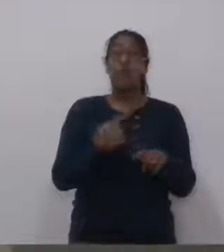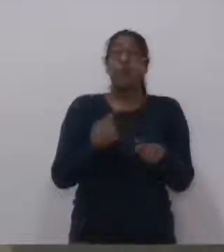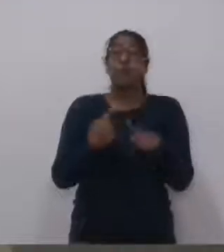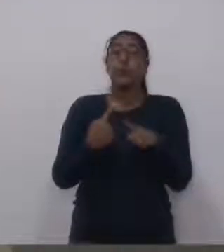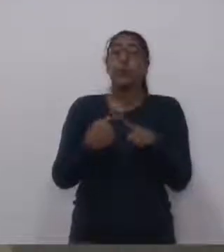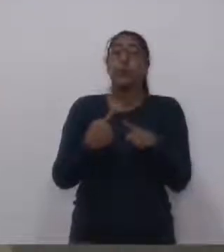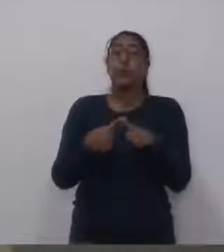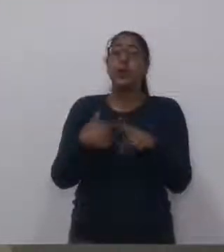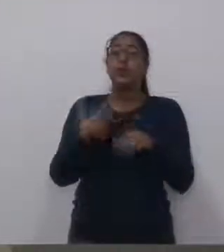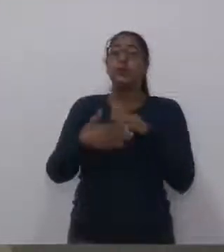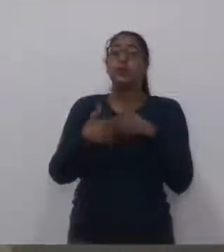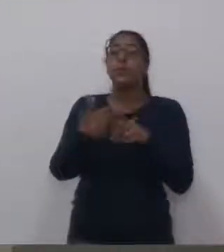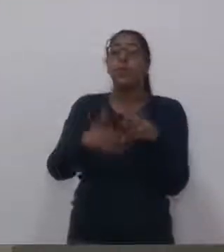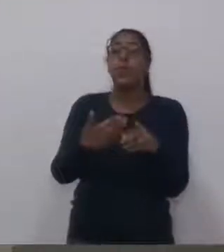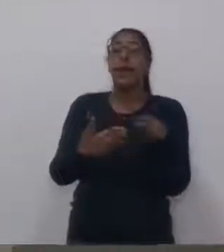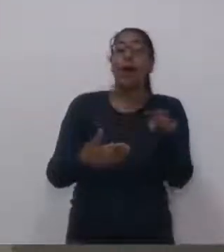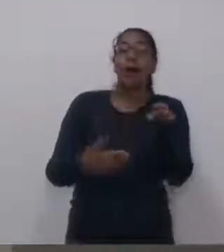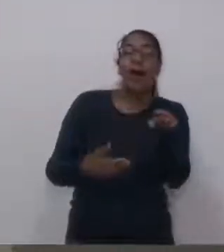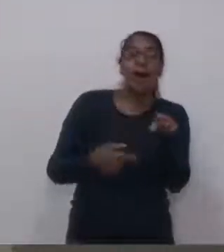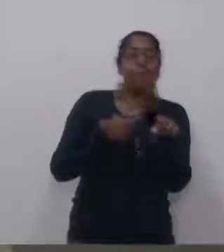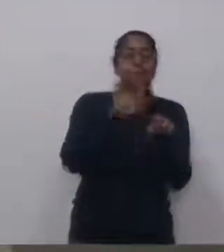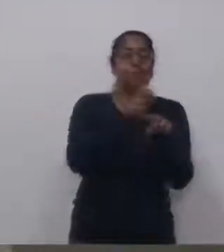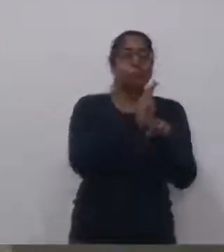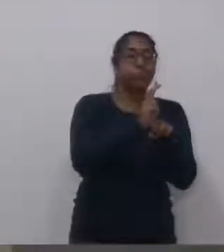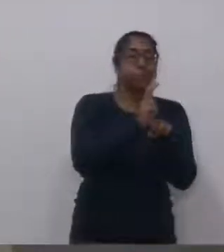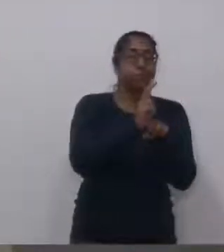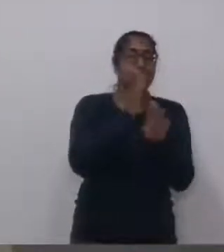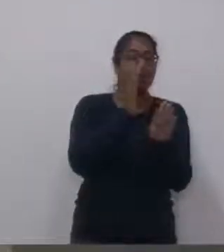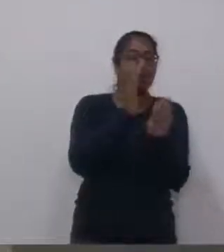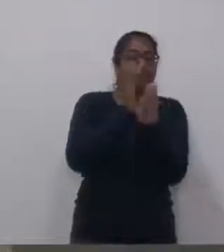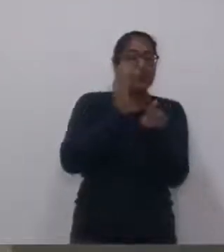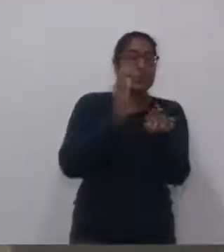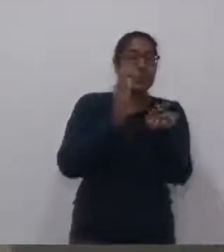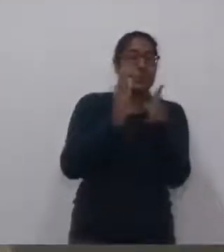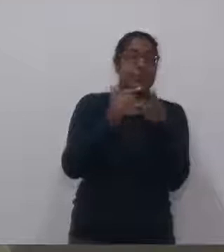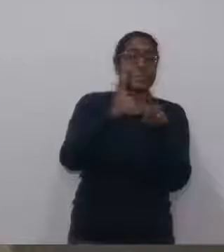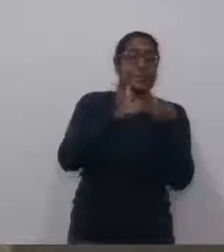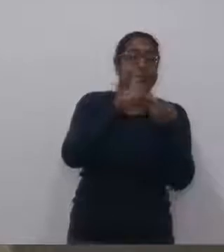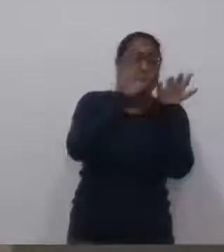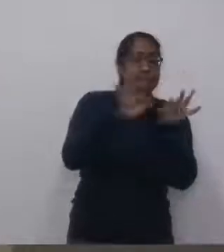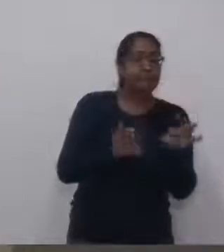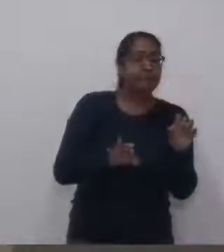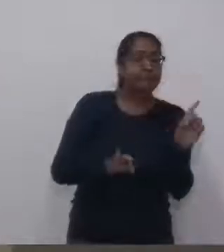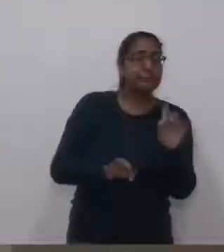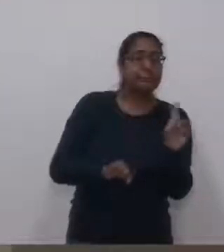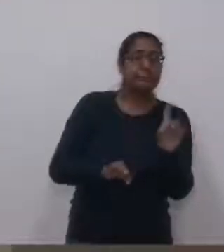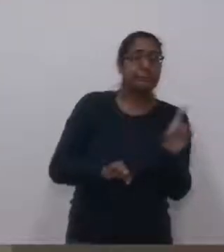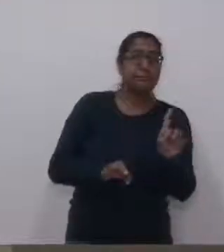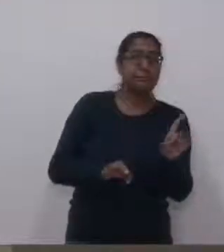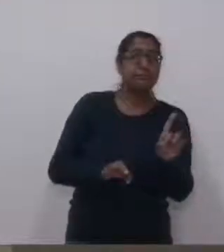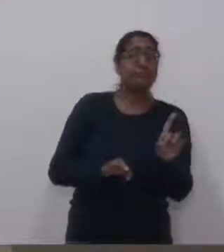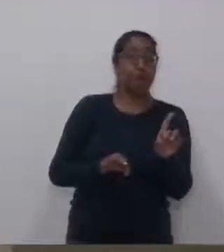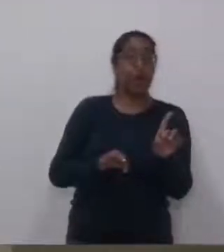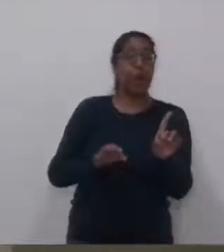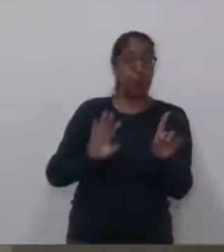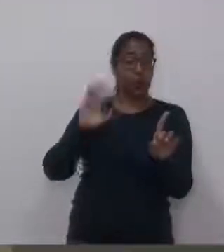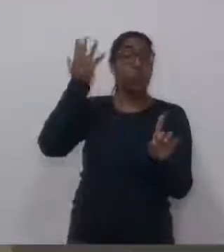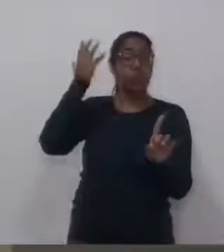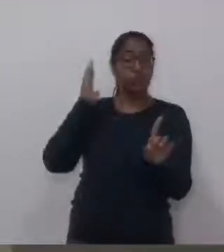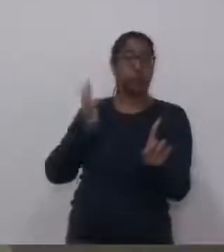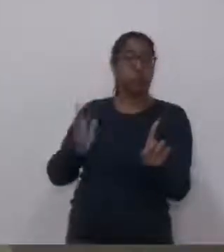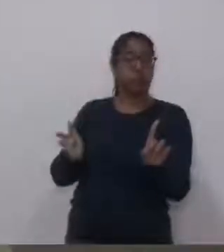entidade que não trabalha adequadamente, e a gente viu recentemente, pelo menos o caso de uma, não venha